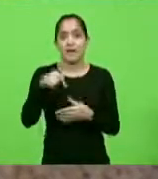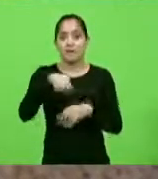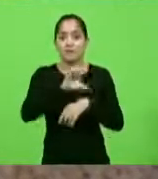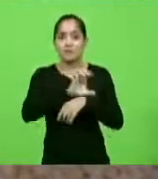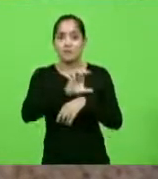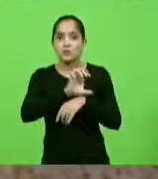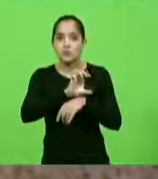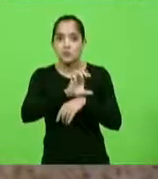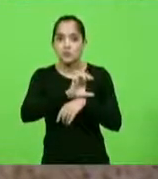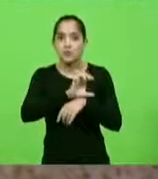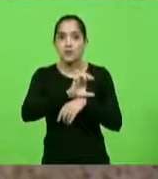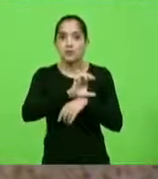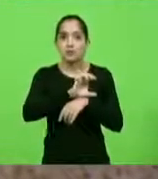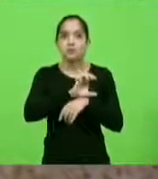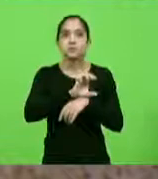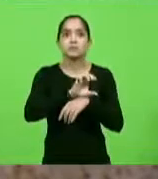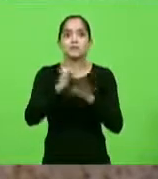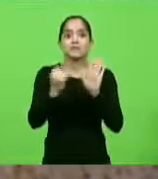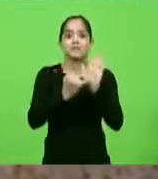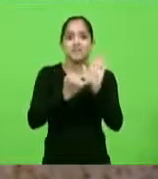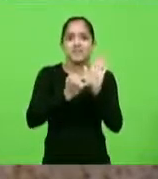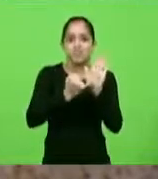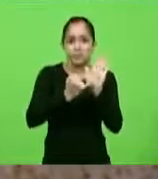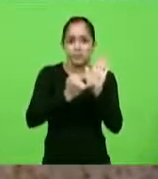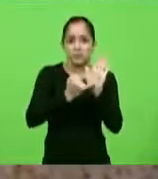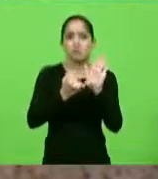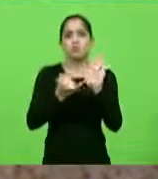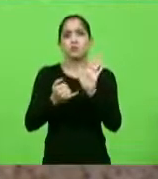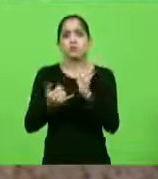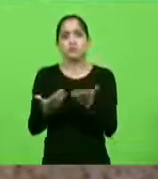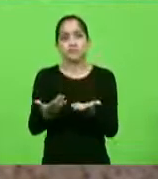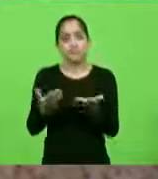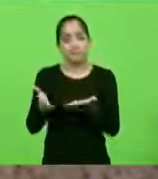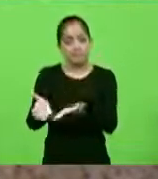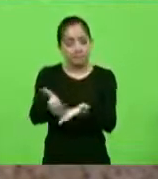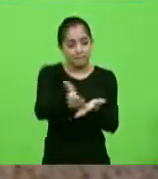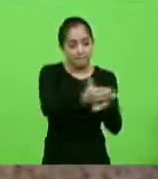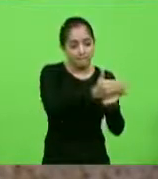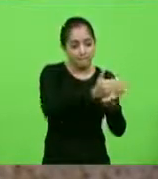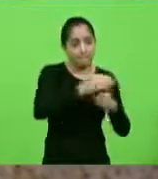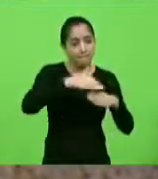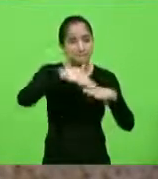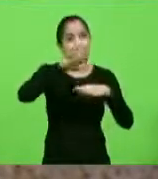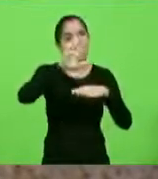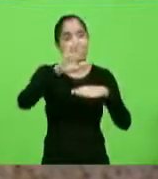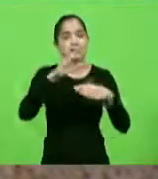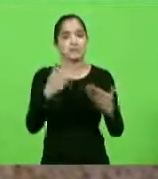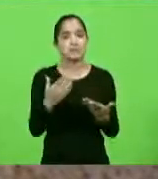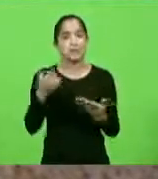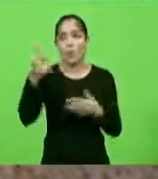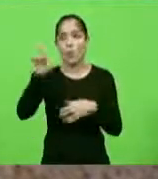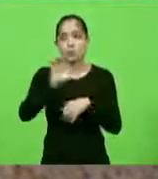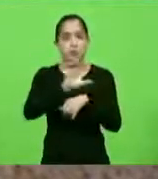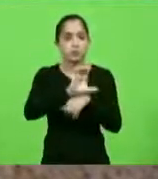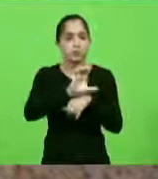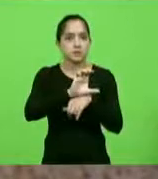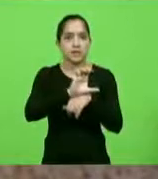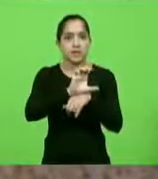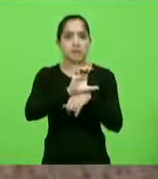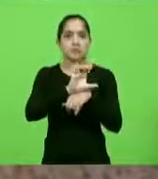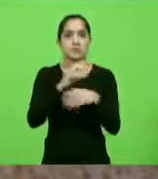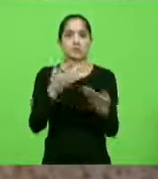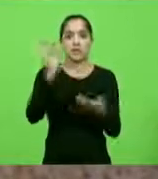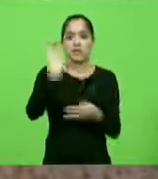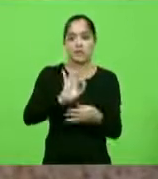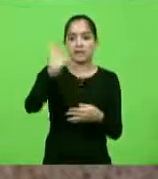é um dos que mais tributa o setor. Em nenhum Estado do Brasil nós vamos encontrar alíquotas tão